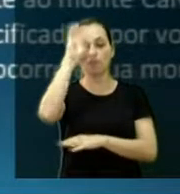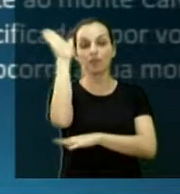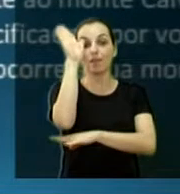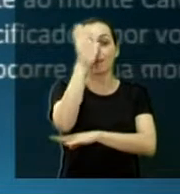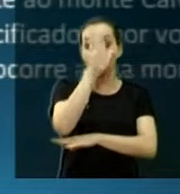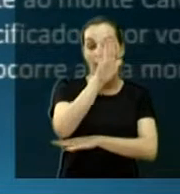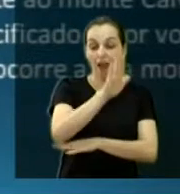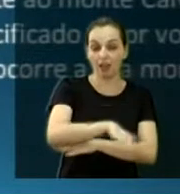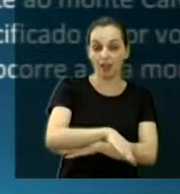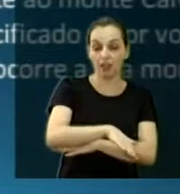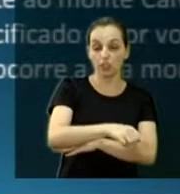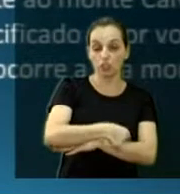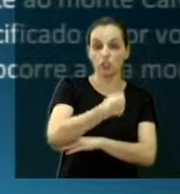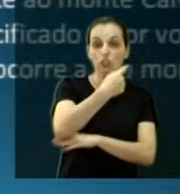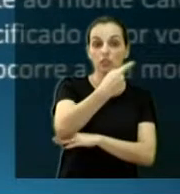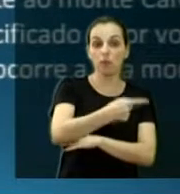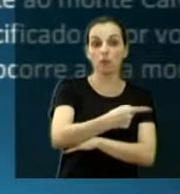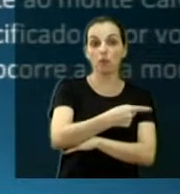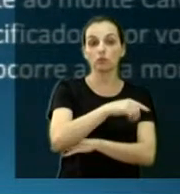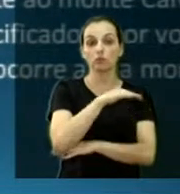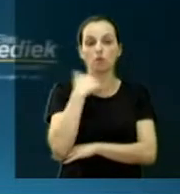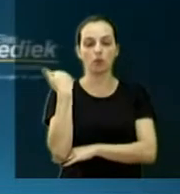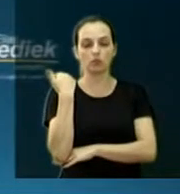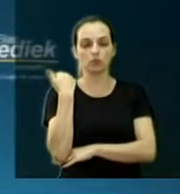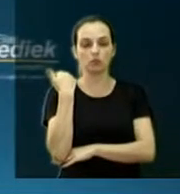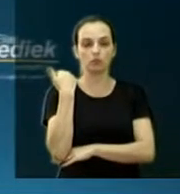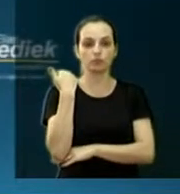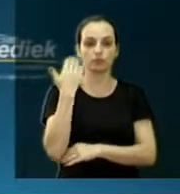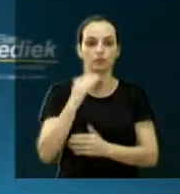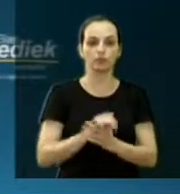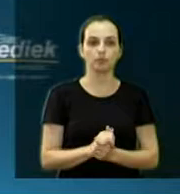da tarde ocorre a sua morte.